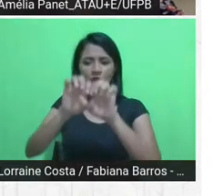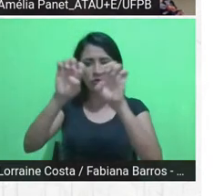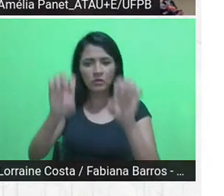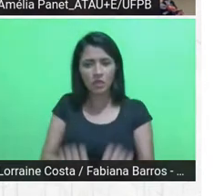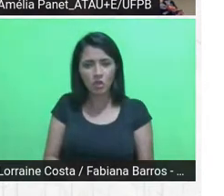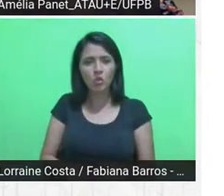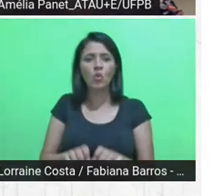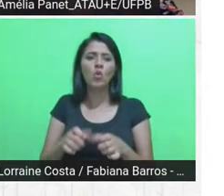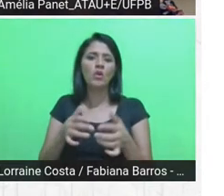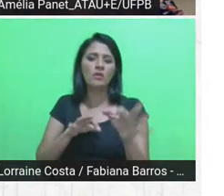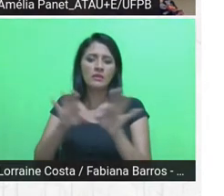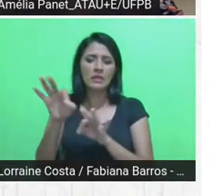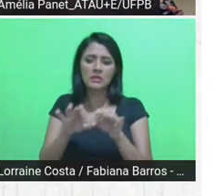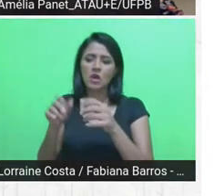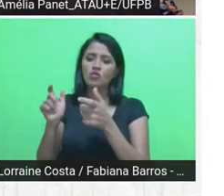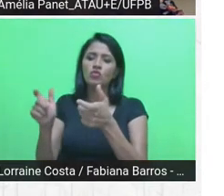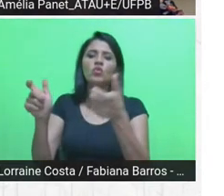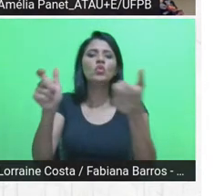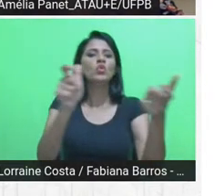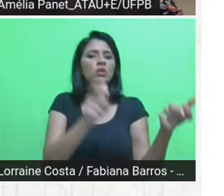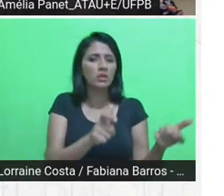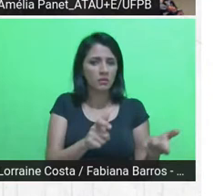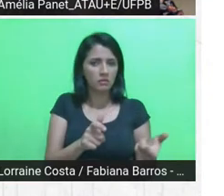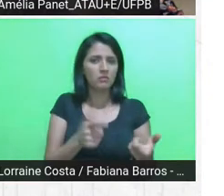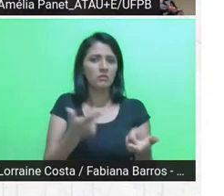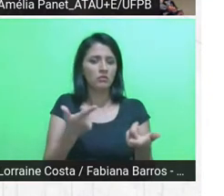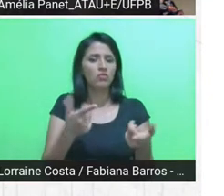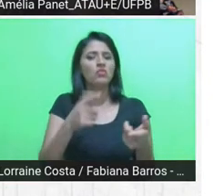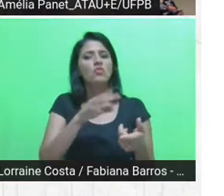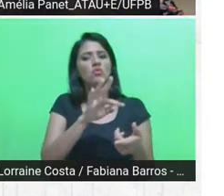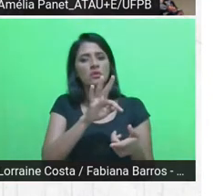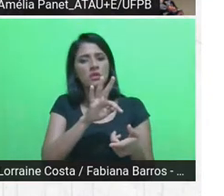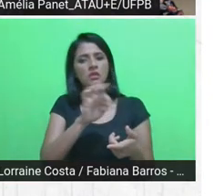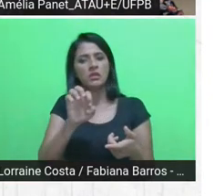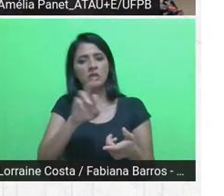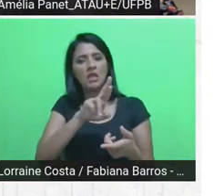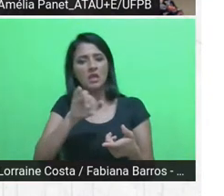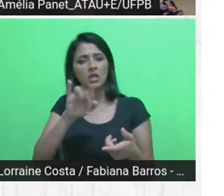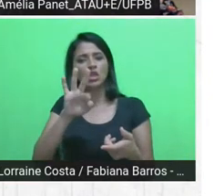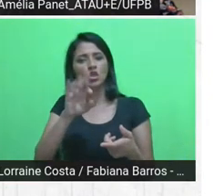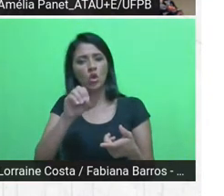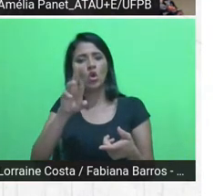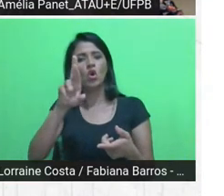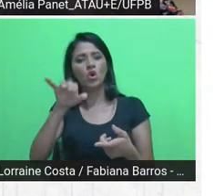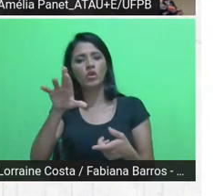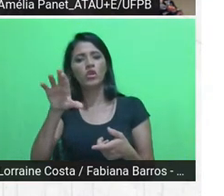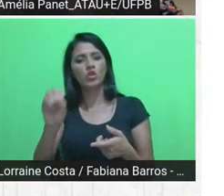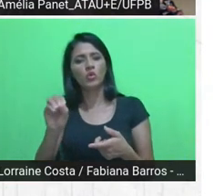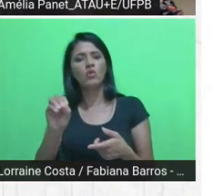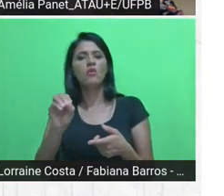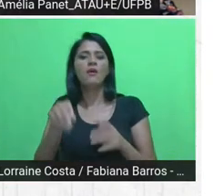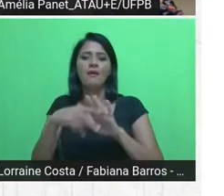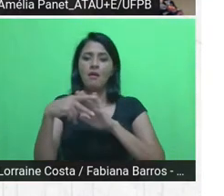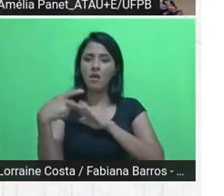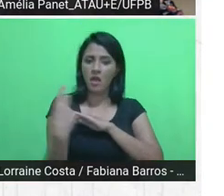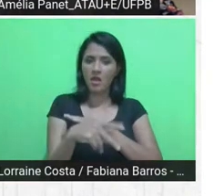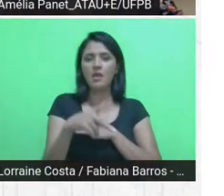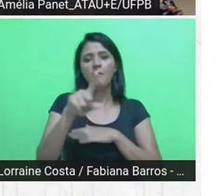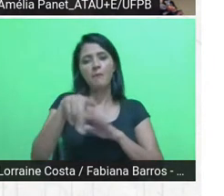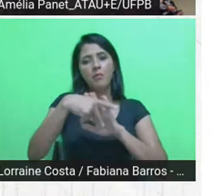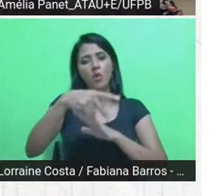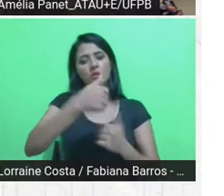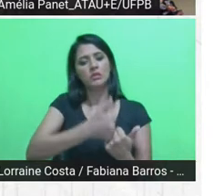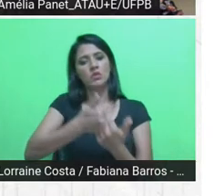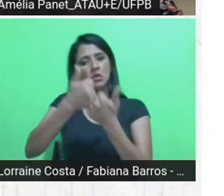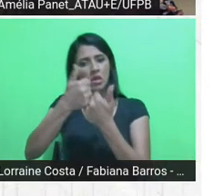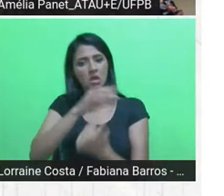território e esse território, ele é o território da assessoria técnica, é esse território que faz parte da